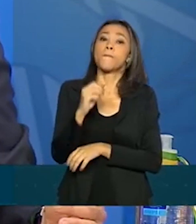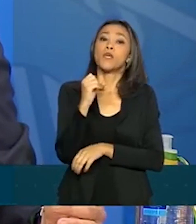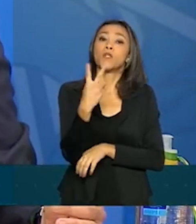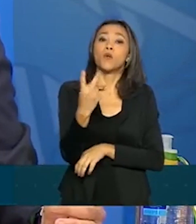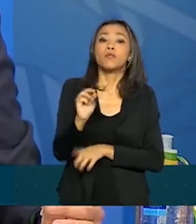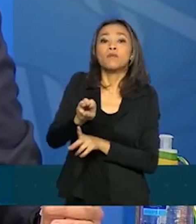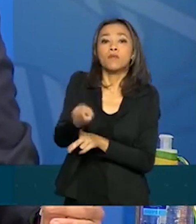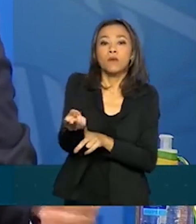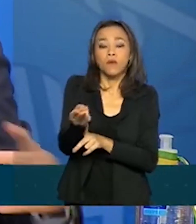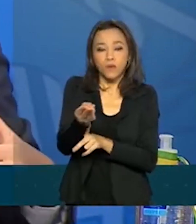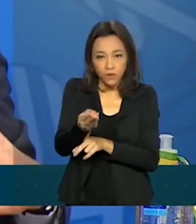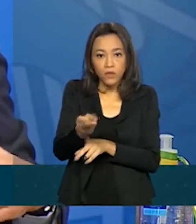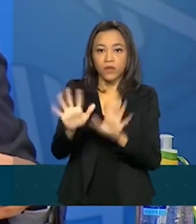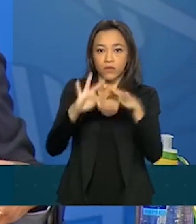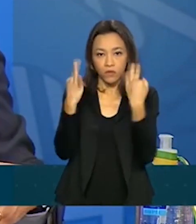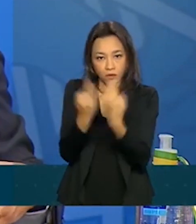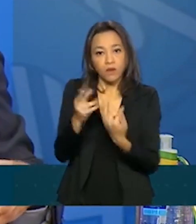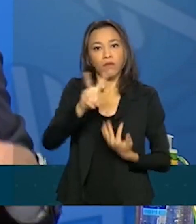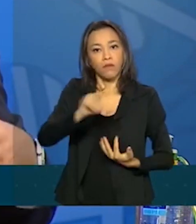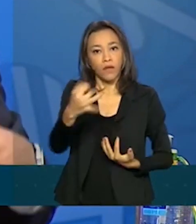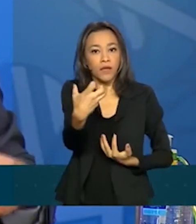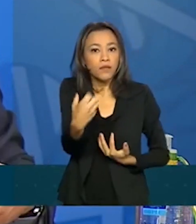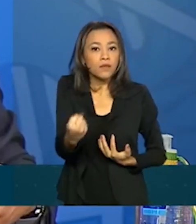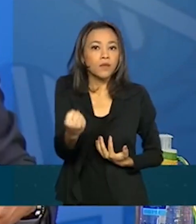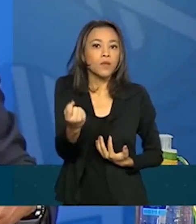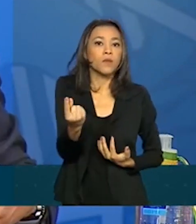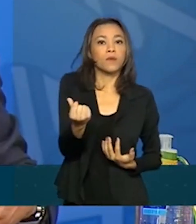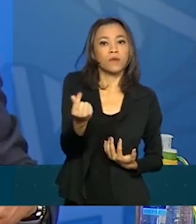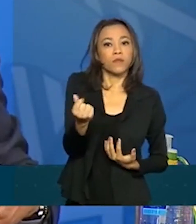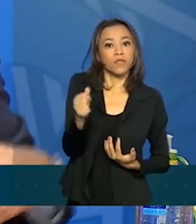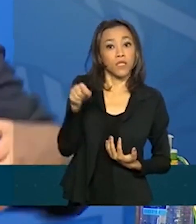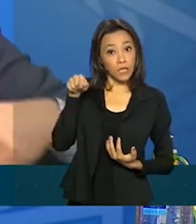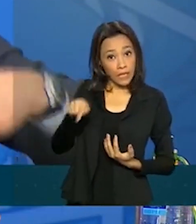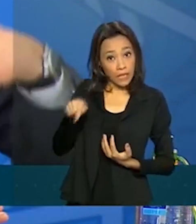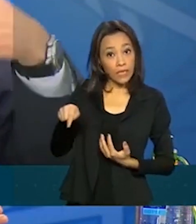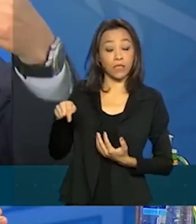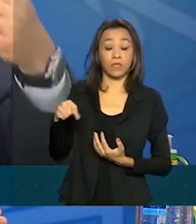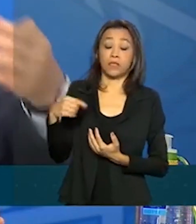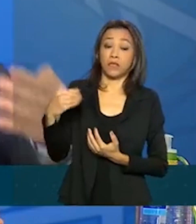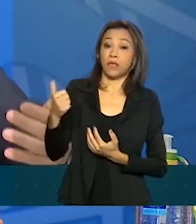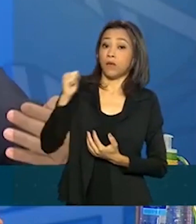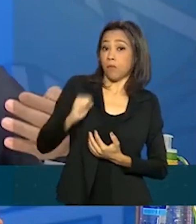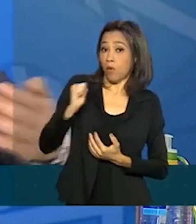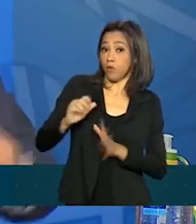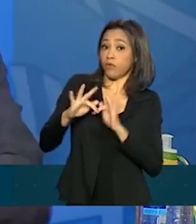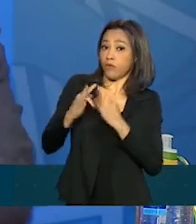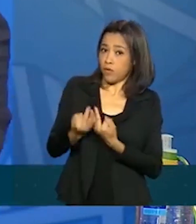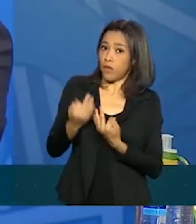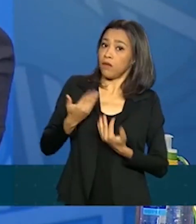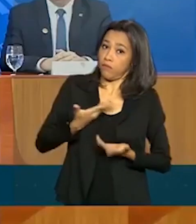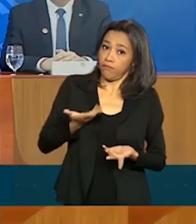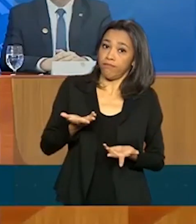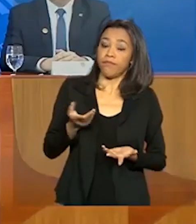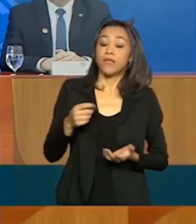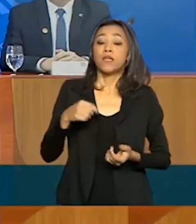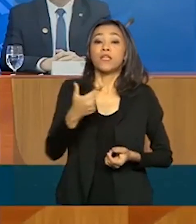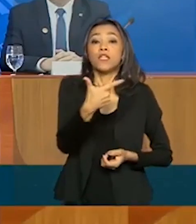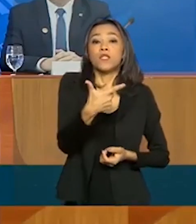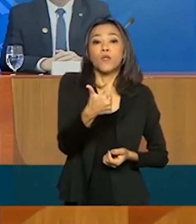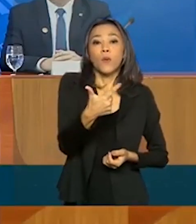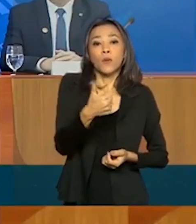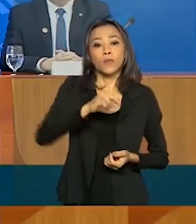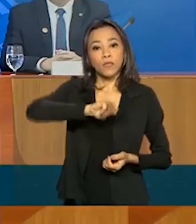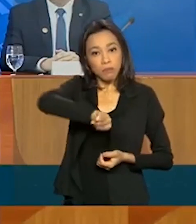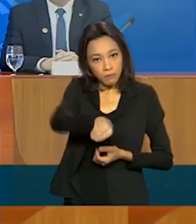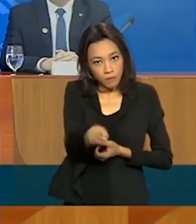famílias vão receber os recursos do programa do Bolsa Família, que é mais vantajoso para essas pessoas, e 12 milhões